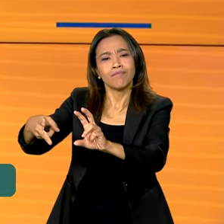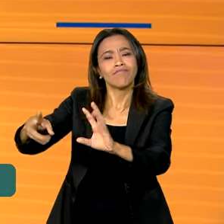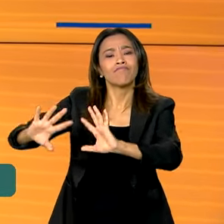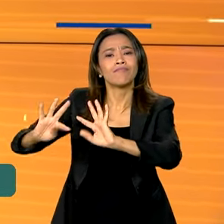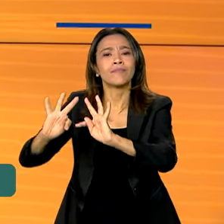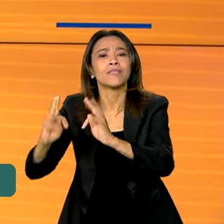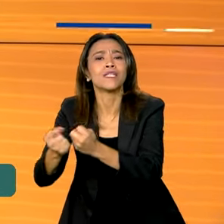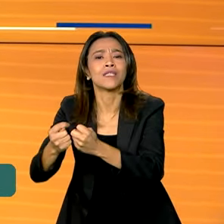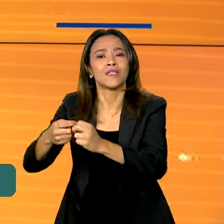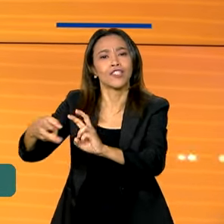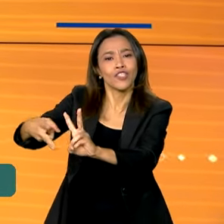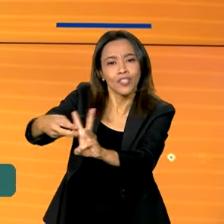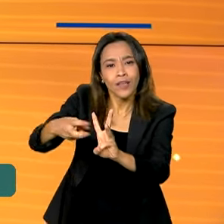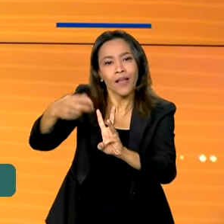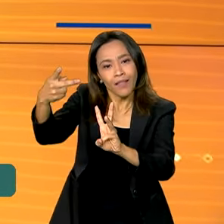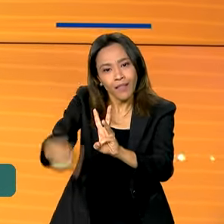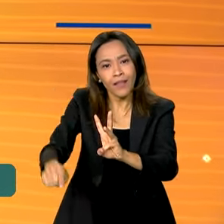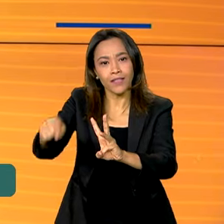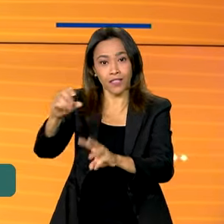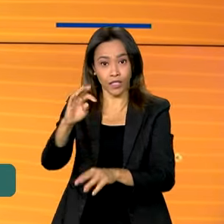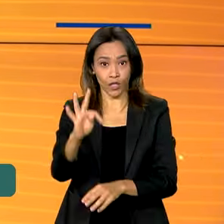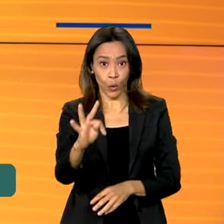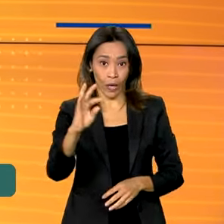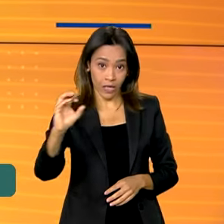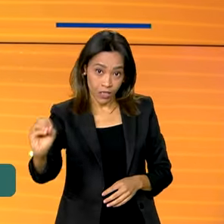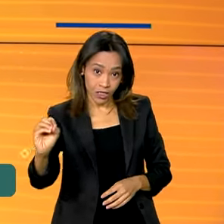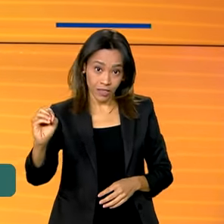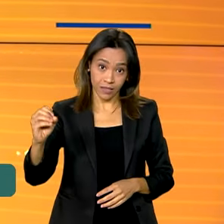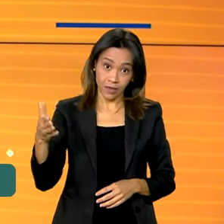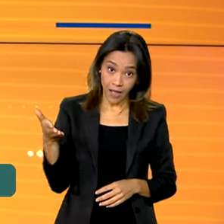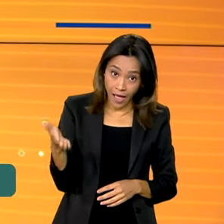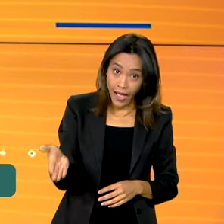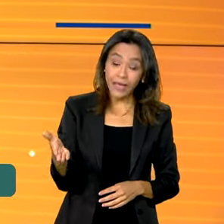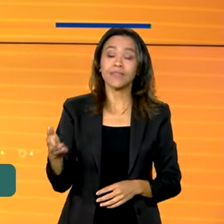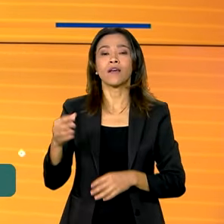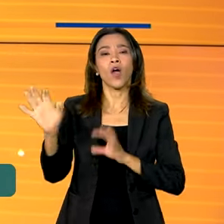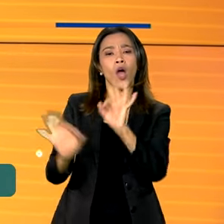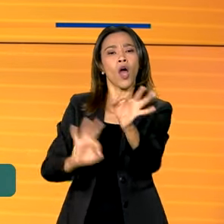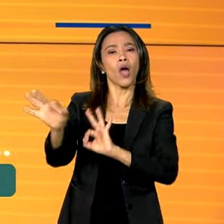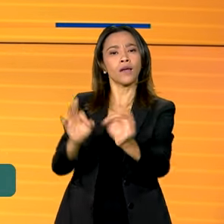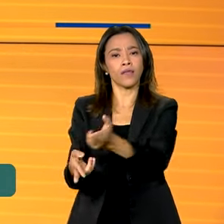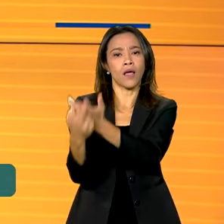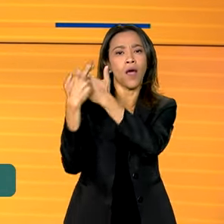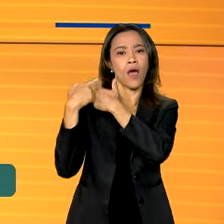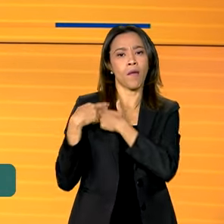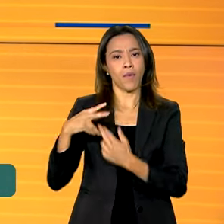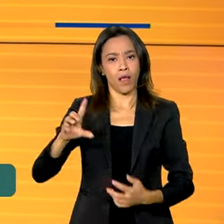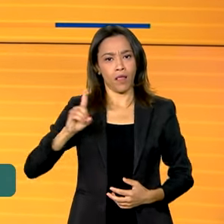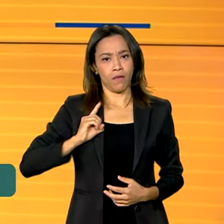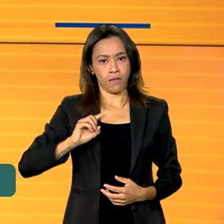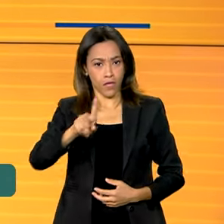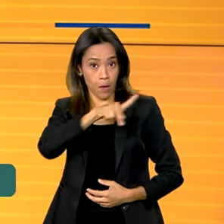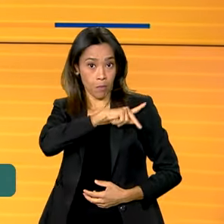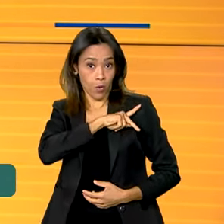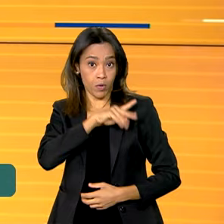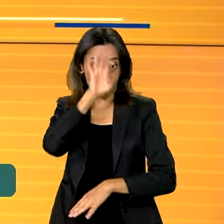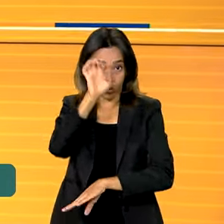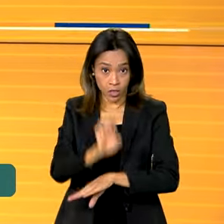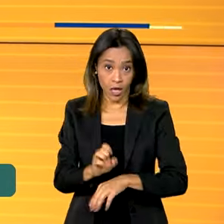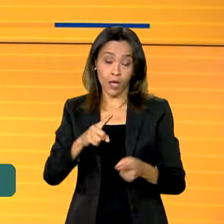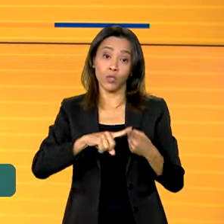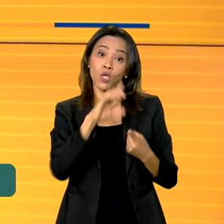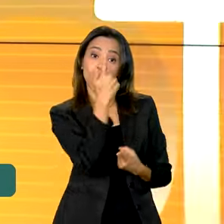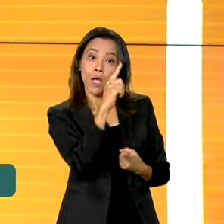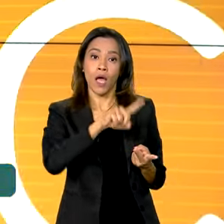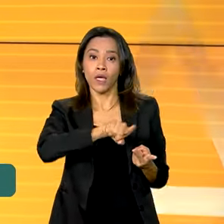A ação faz parte do projeto Defensorias do Araguaia. A ação, organizada pelas Defensorias Públicas do Estado de Goiás, Mato Grosso e